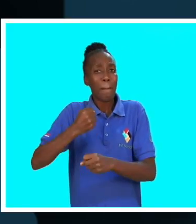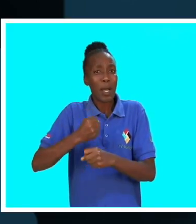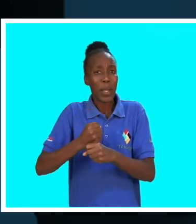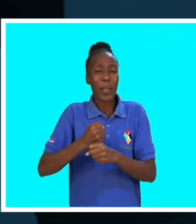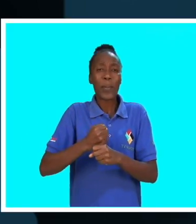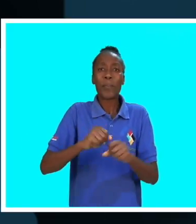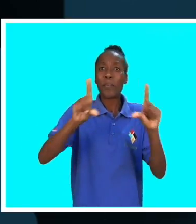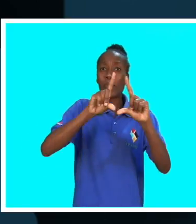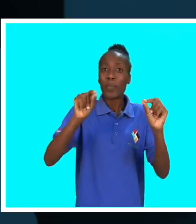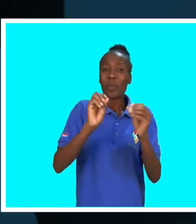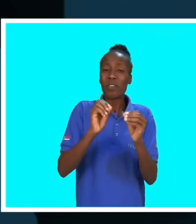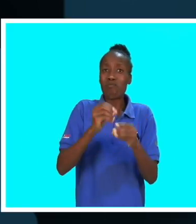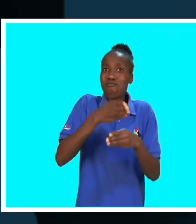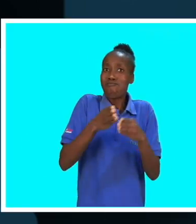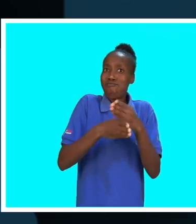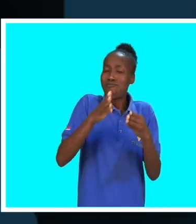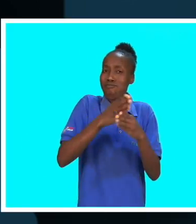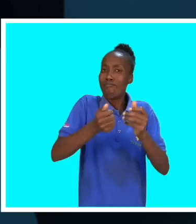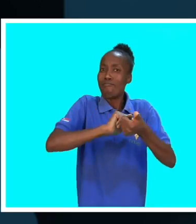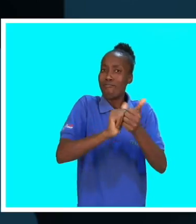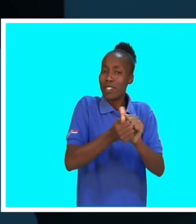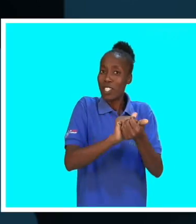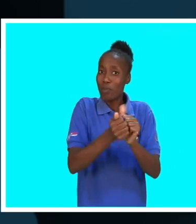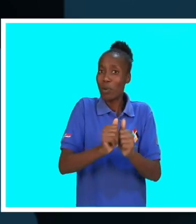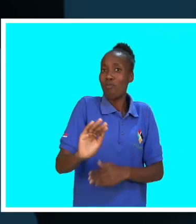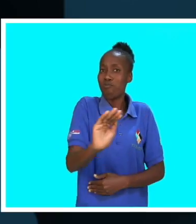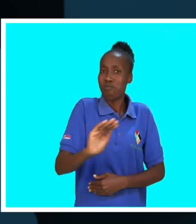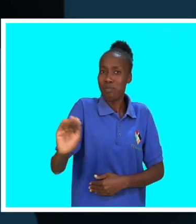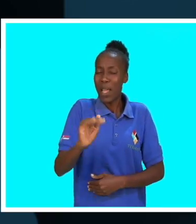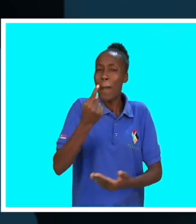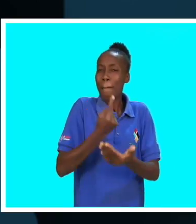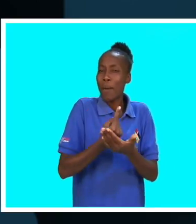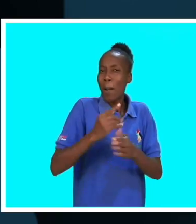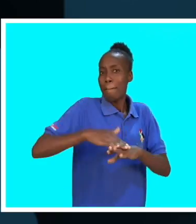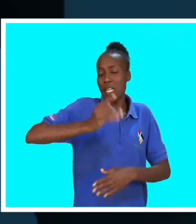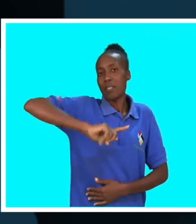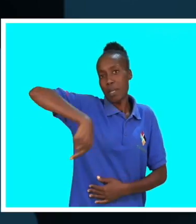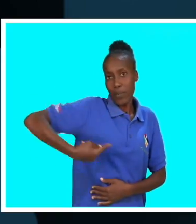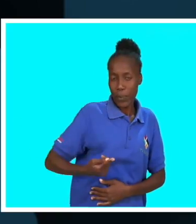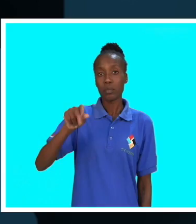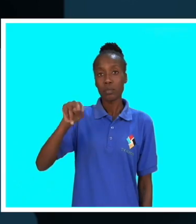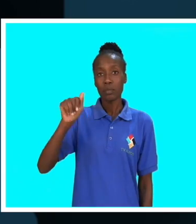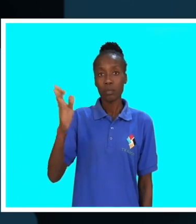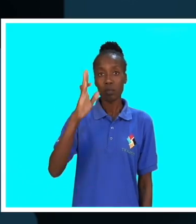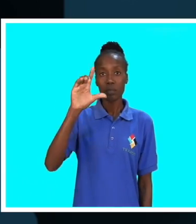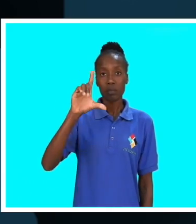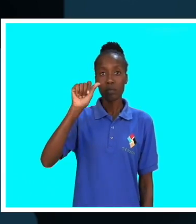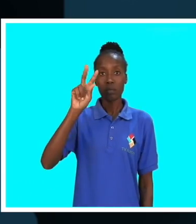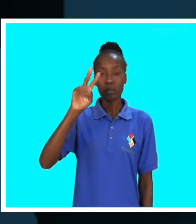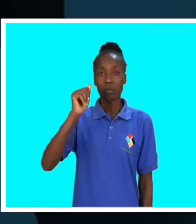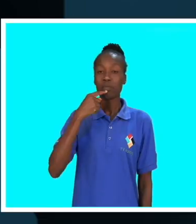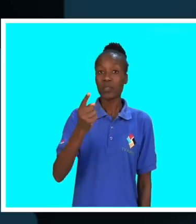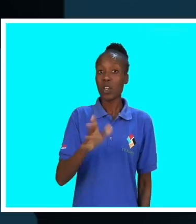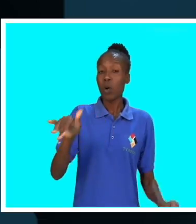trabalhar na edificação de infraestruturas desportivas, que é uma área extremamente importante para nós. Ana Flávia